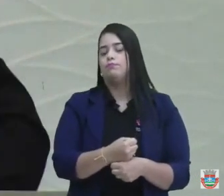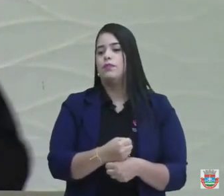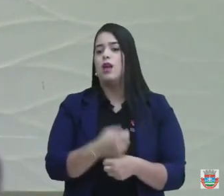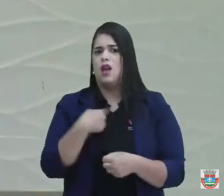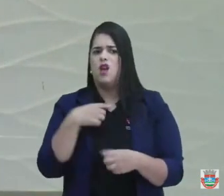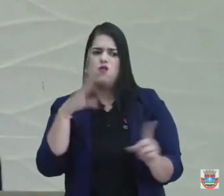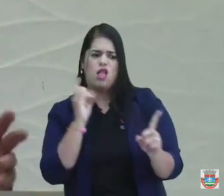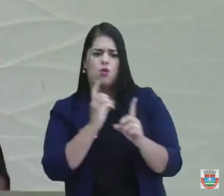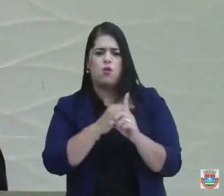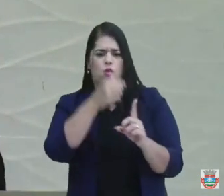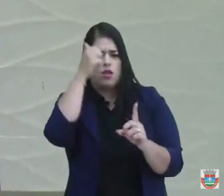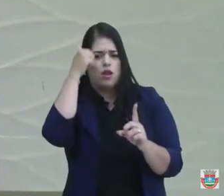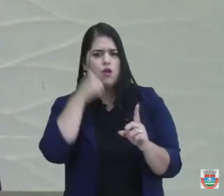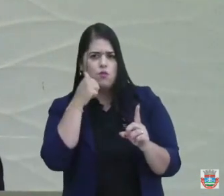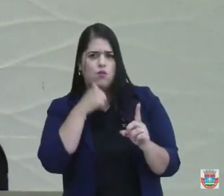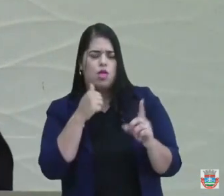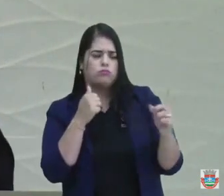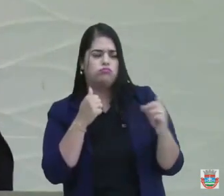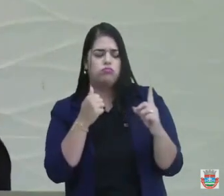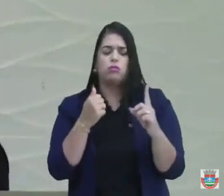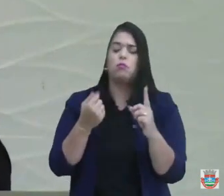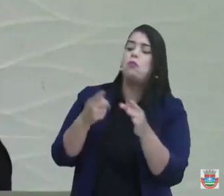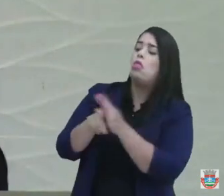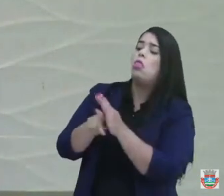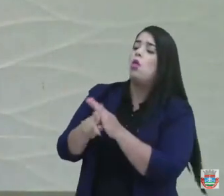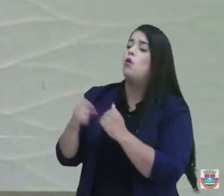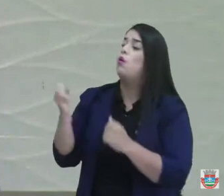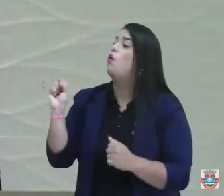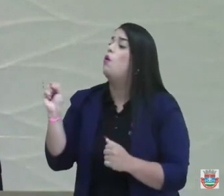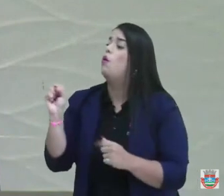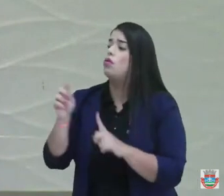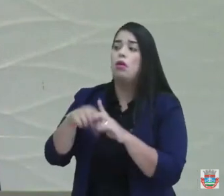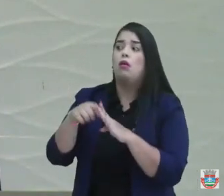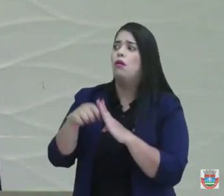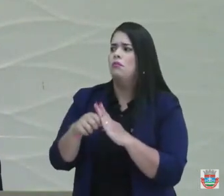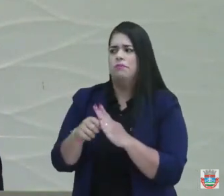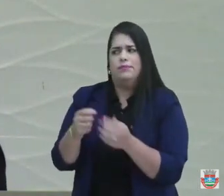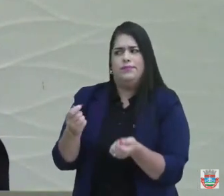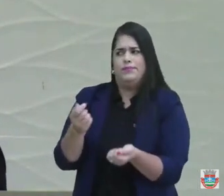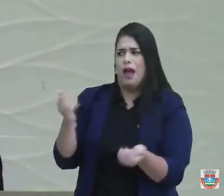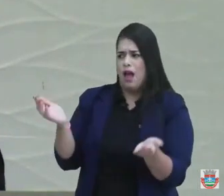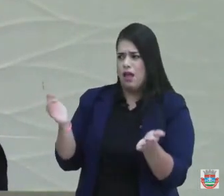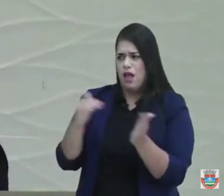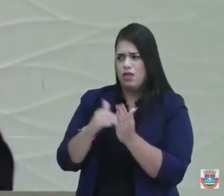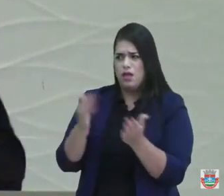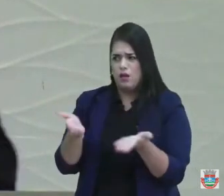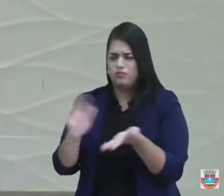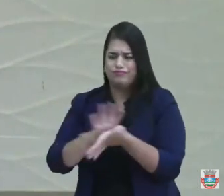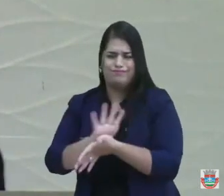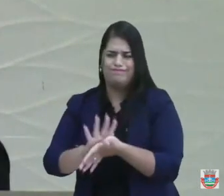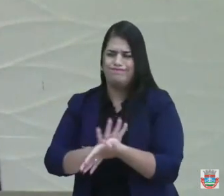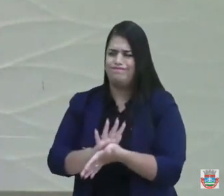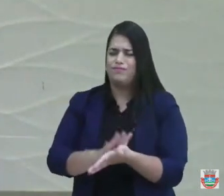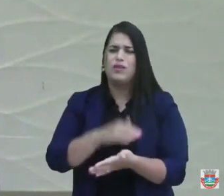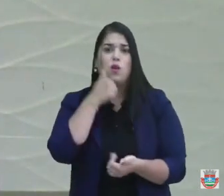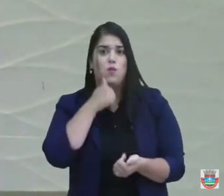quanto tempo, que você pediu, para marcar essa consulta? Oito meses. Uma senhora, oito meses esperando.